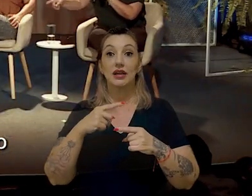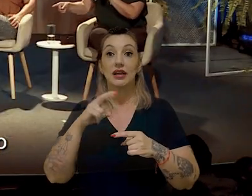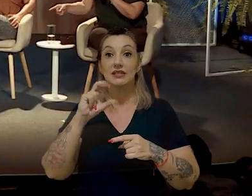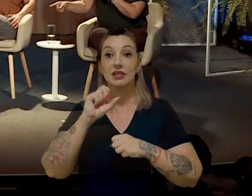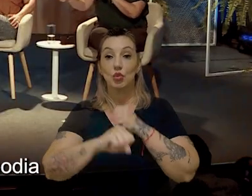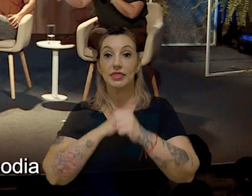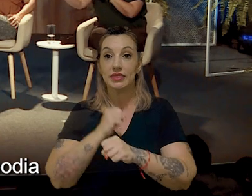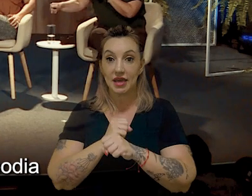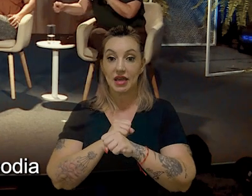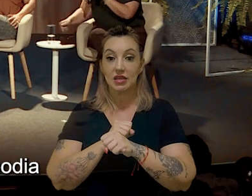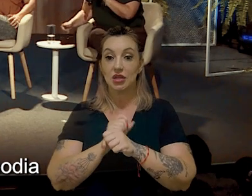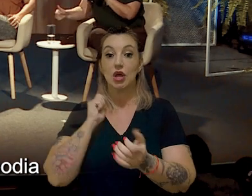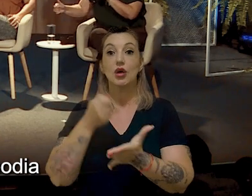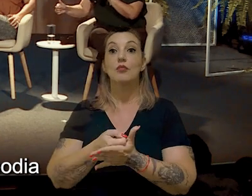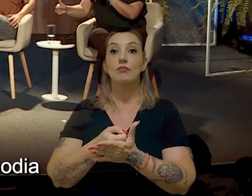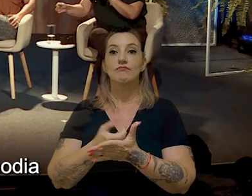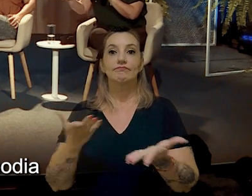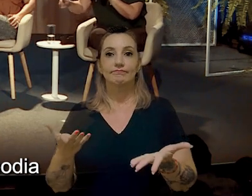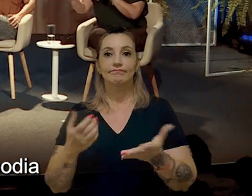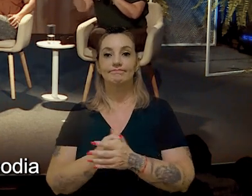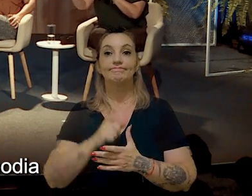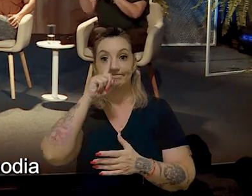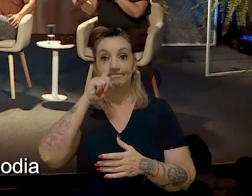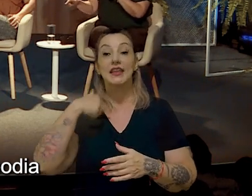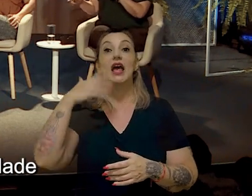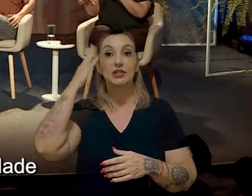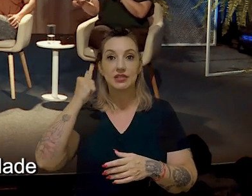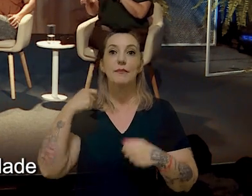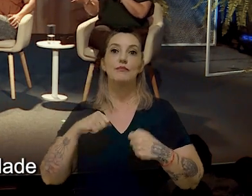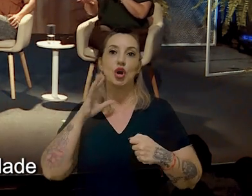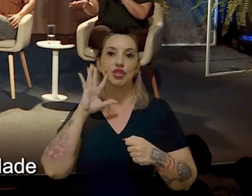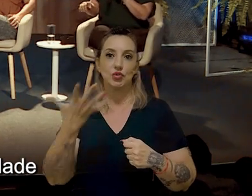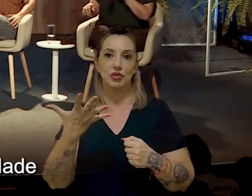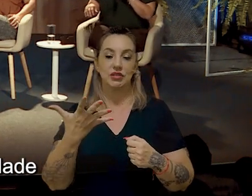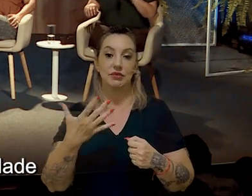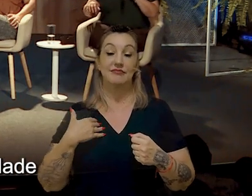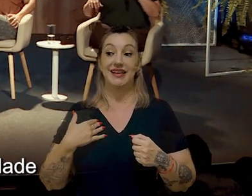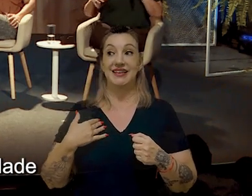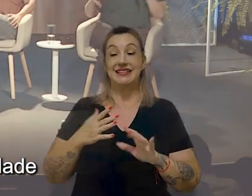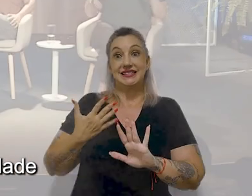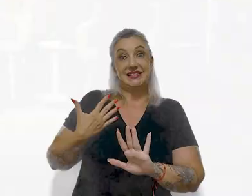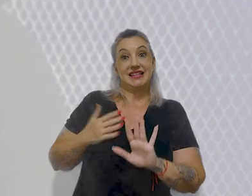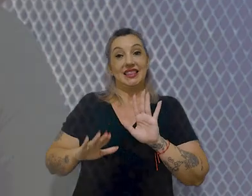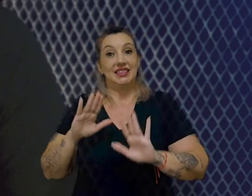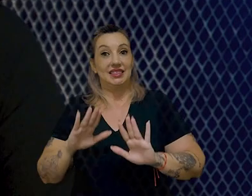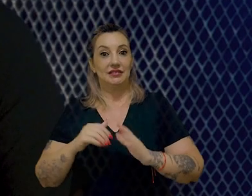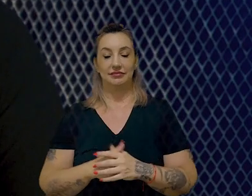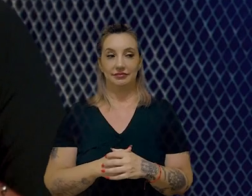50 anos eu não vou estar pagando a conta de um risco que eu sabia que podia se materializar, mas era uma externalidade.